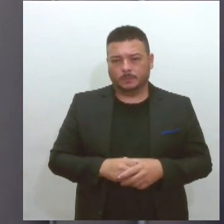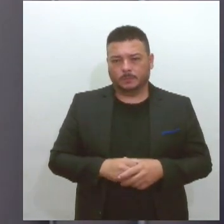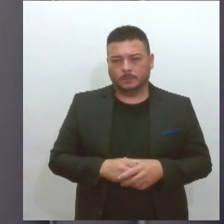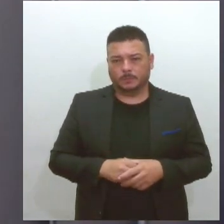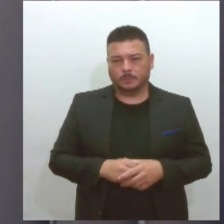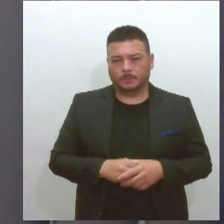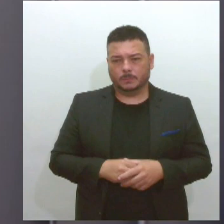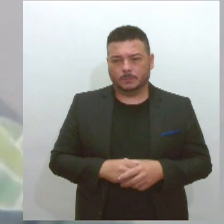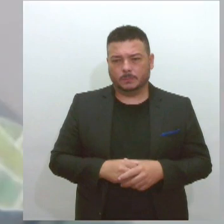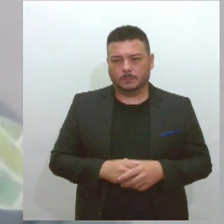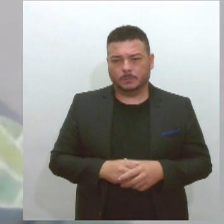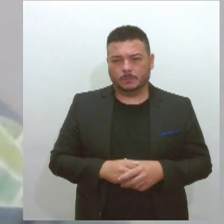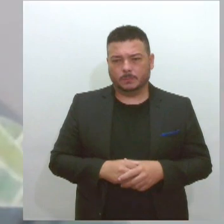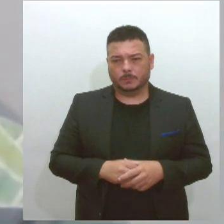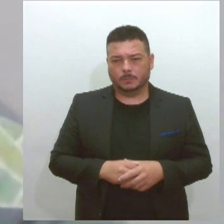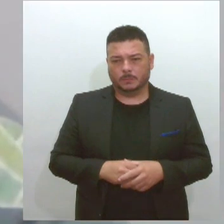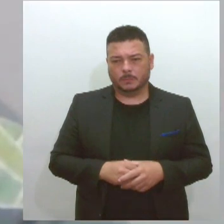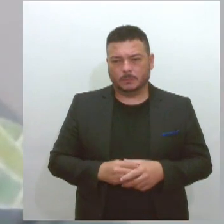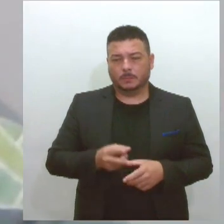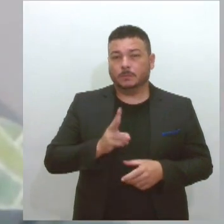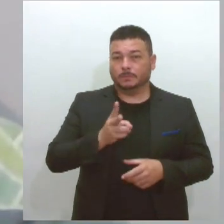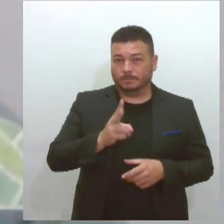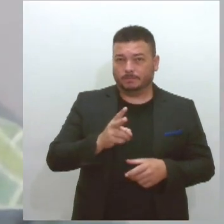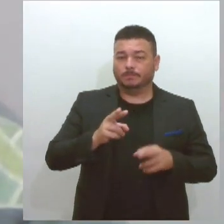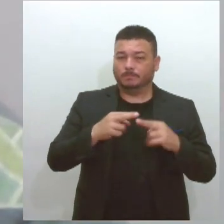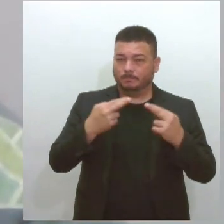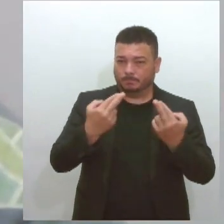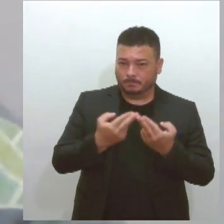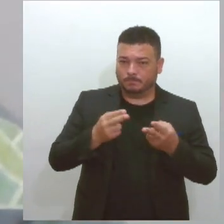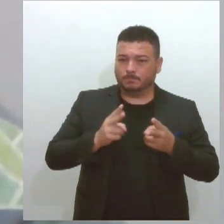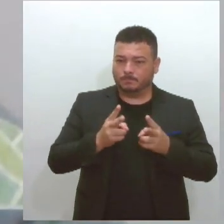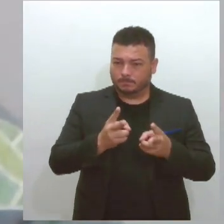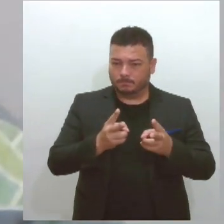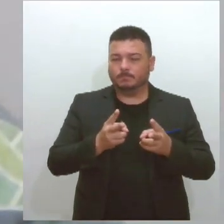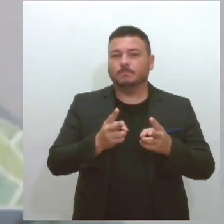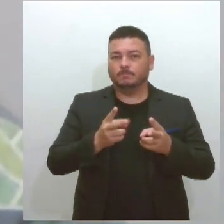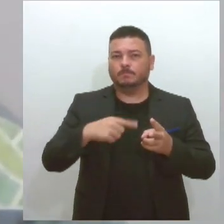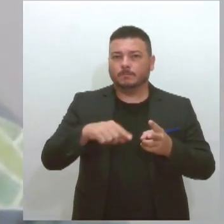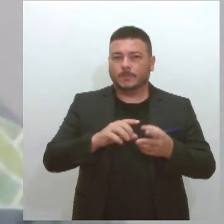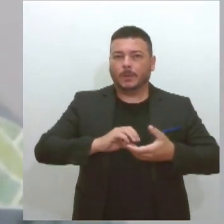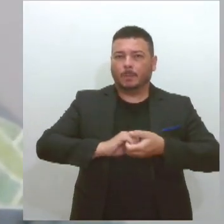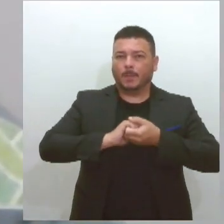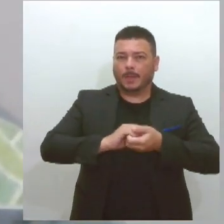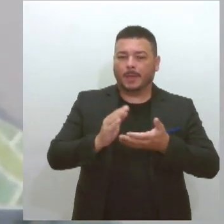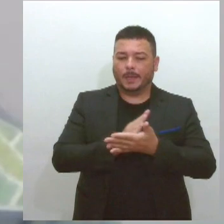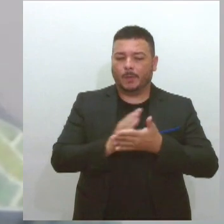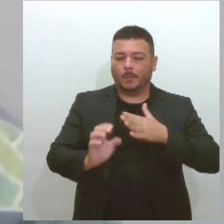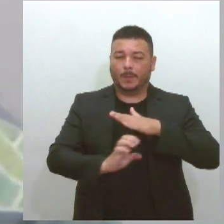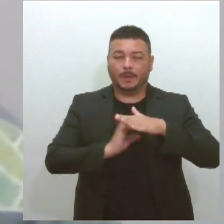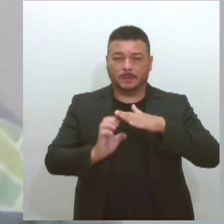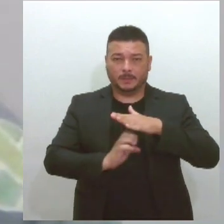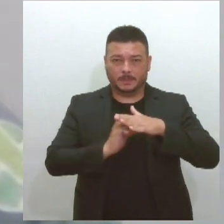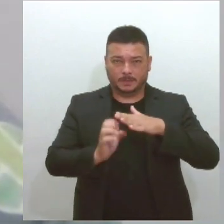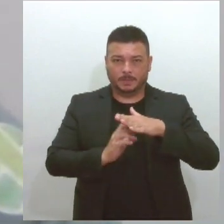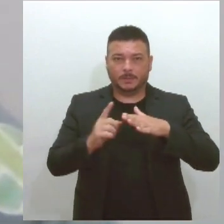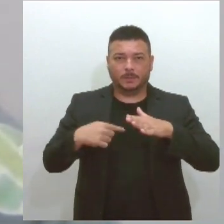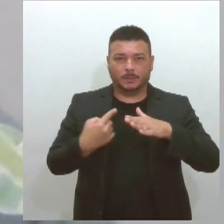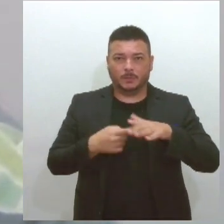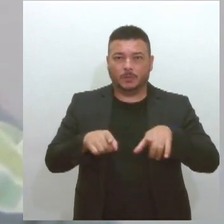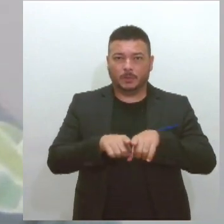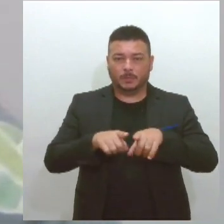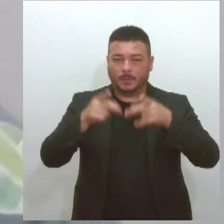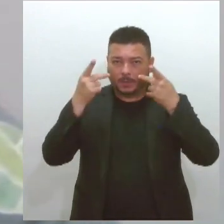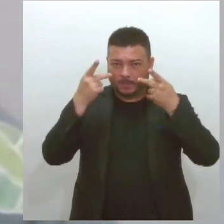fazemos sempre essas reuniões, visitamos, temos parcerias com algumas empresas, a qual nós também estamos visitando, para